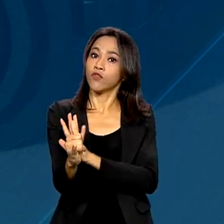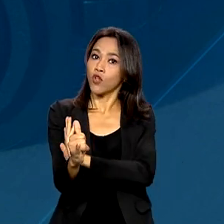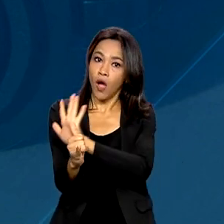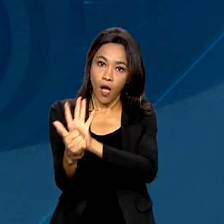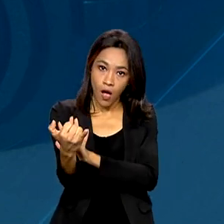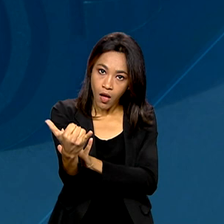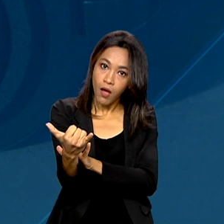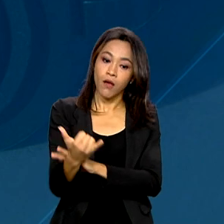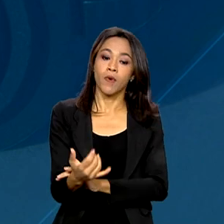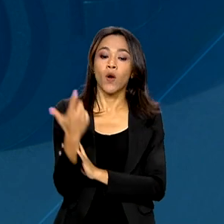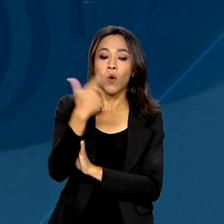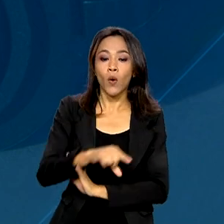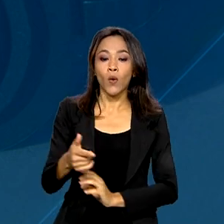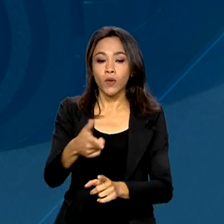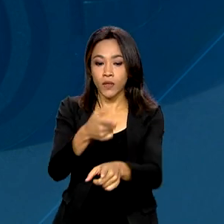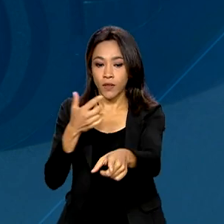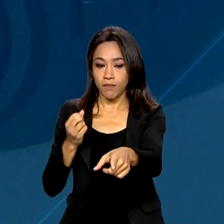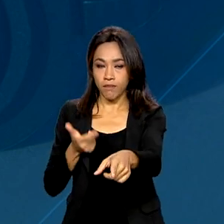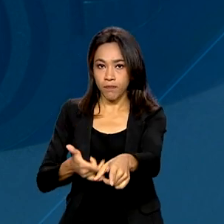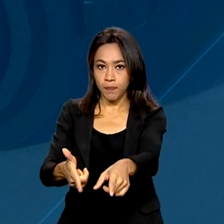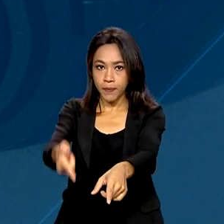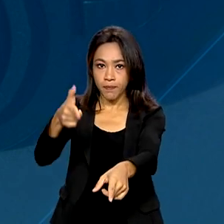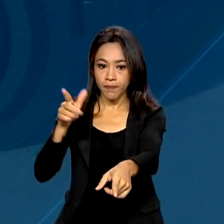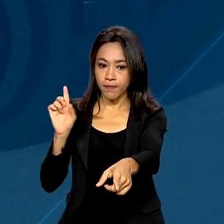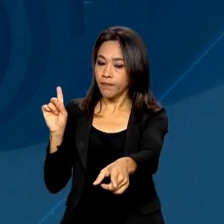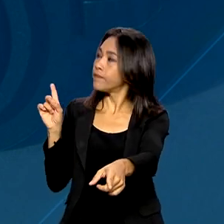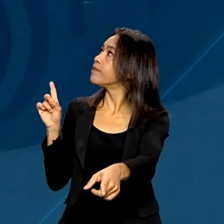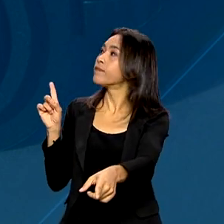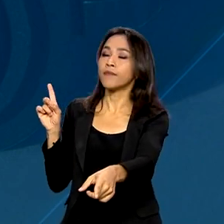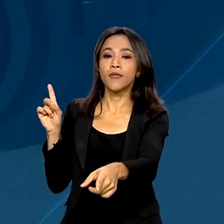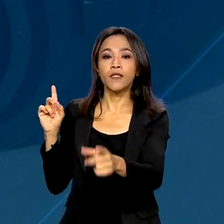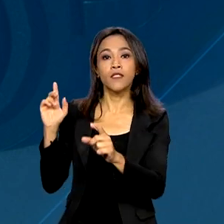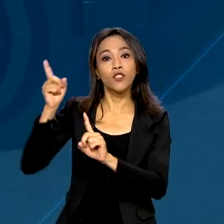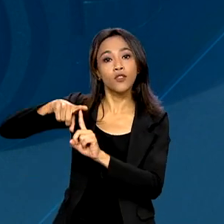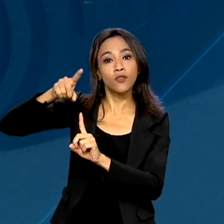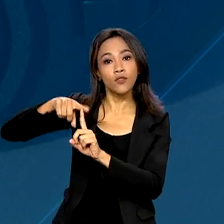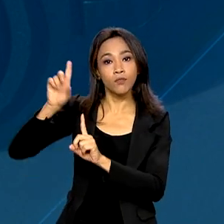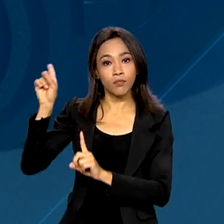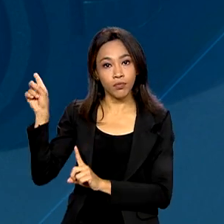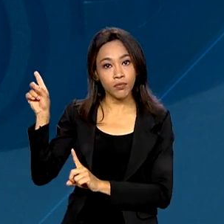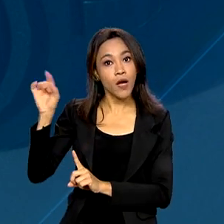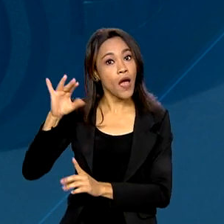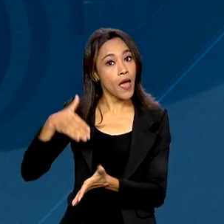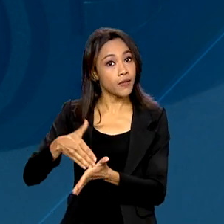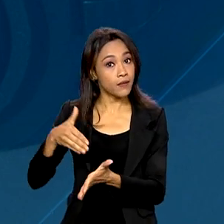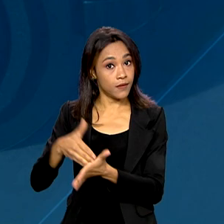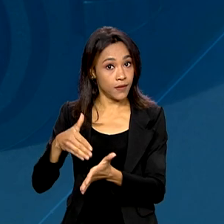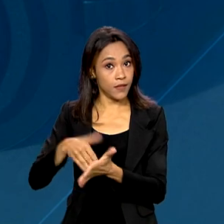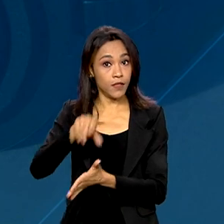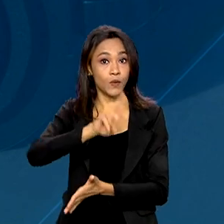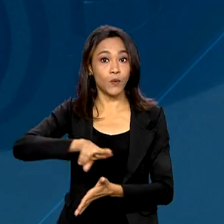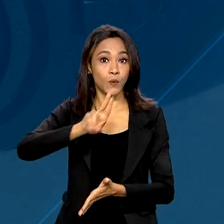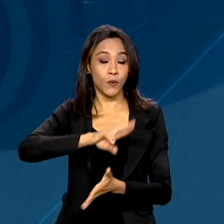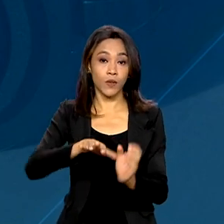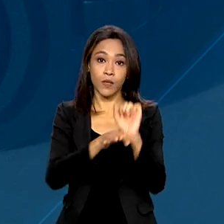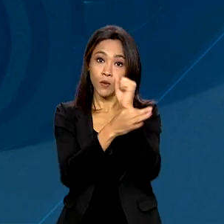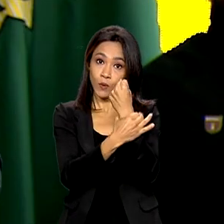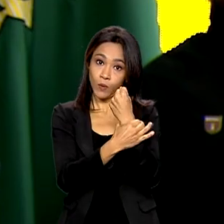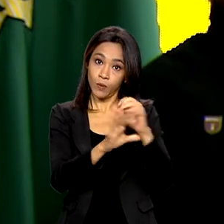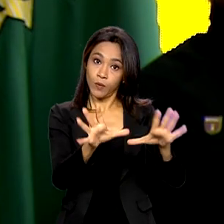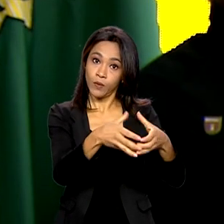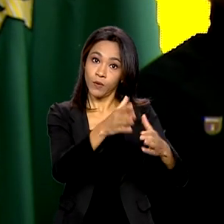armas, como as pistolas 9mm e .40, voltam a ser de uso restrito das forças de segurança.